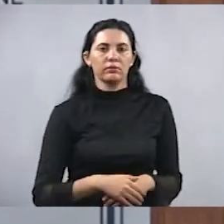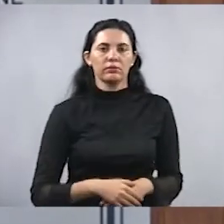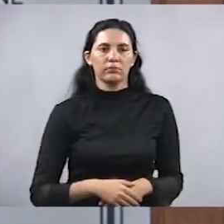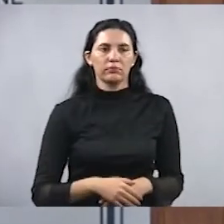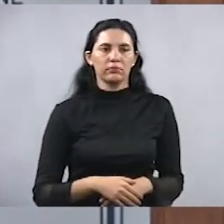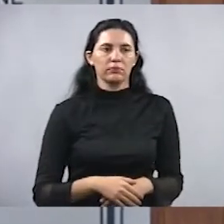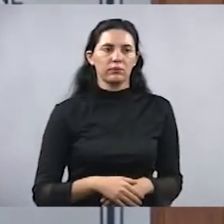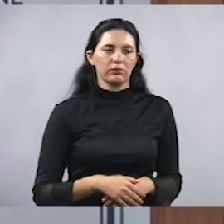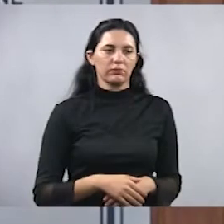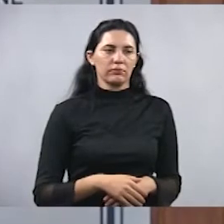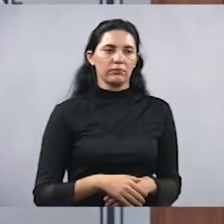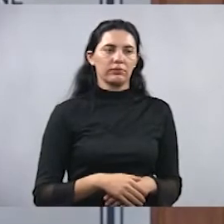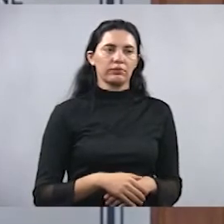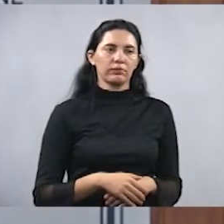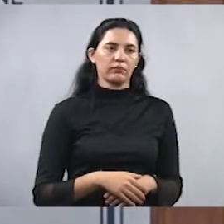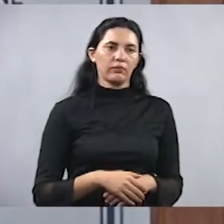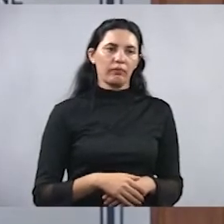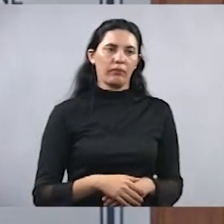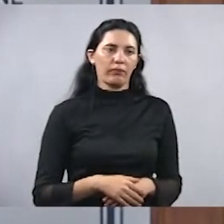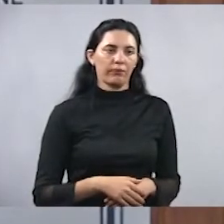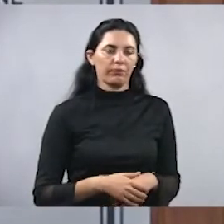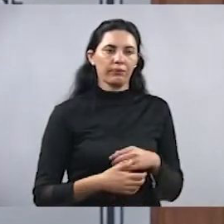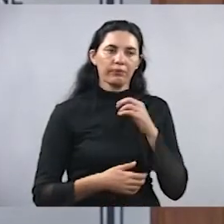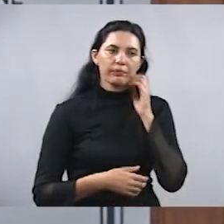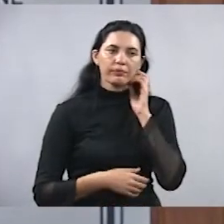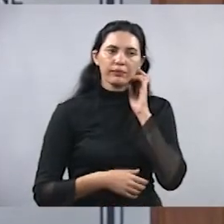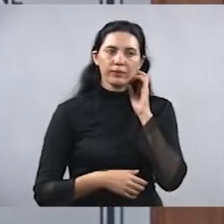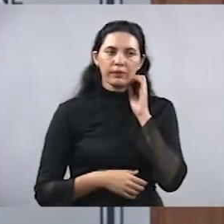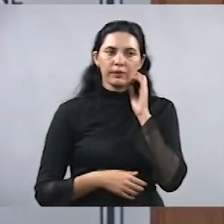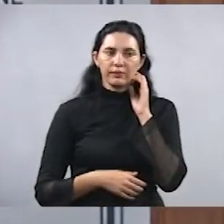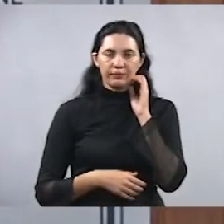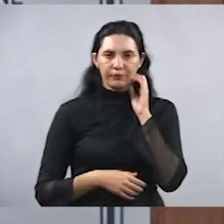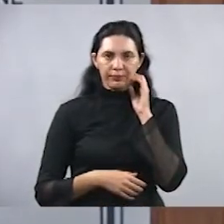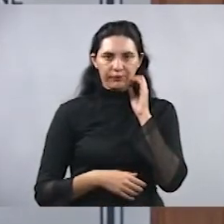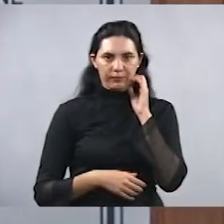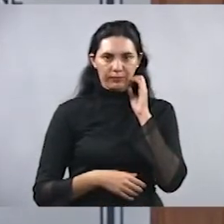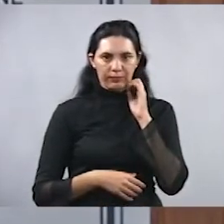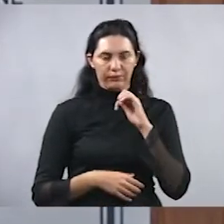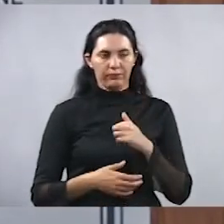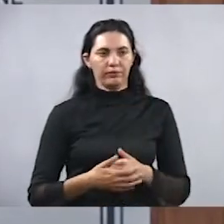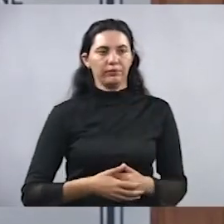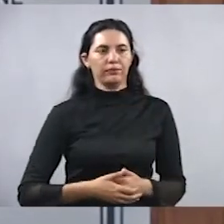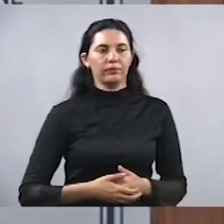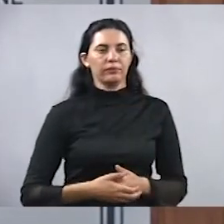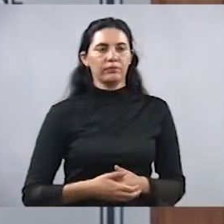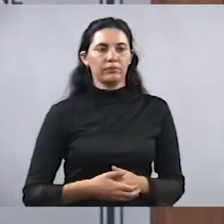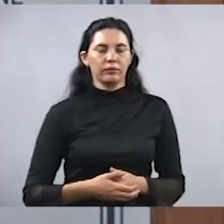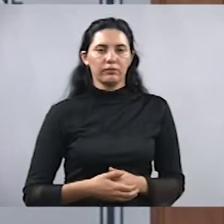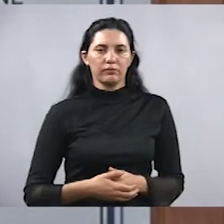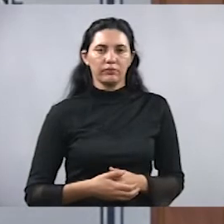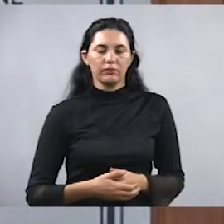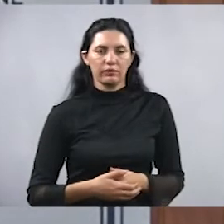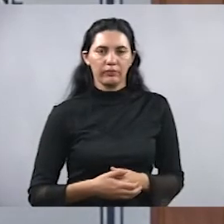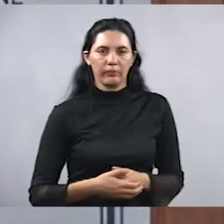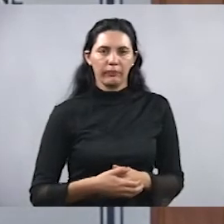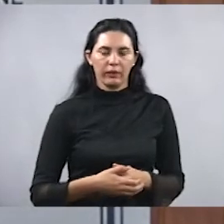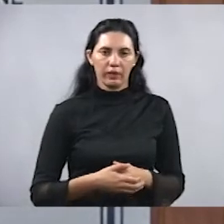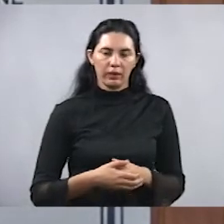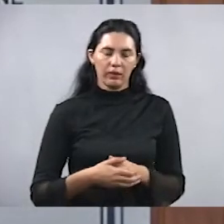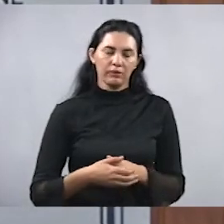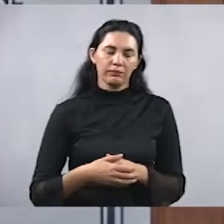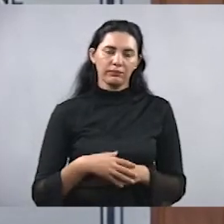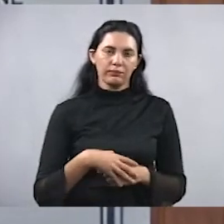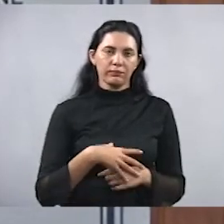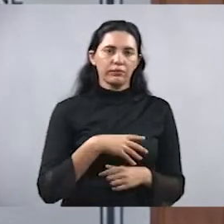gêmeos. Formado no Senai aos 22 anos de idade, atuou como mecânico de bombas injetoras, tornando na